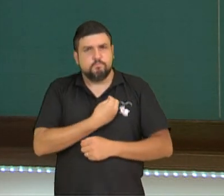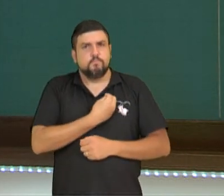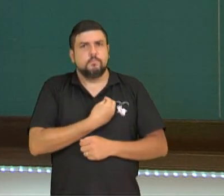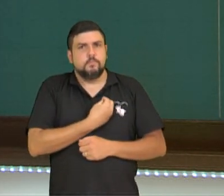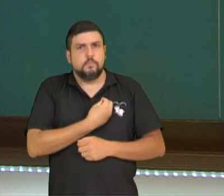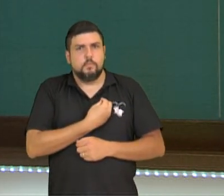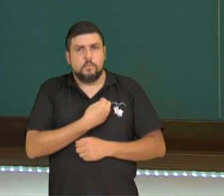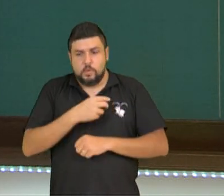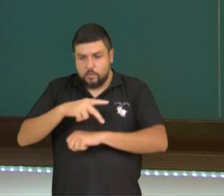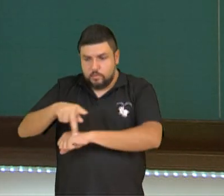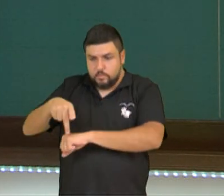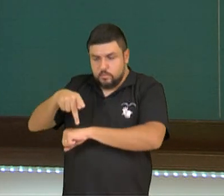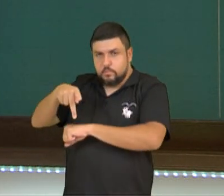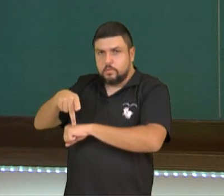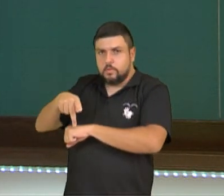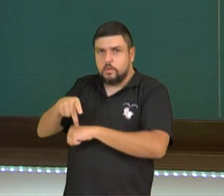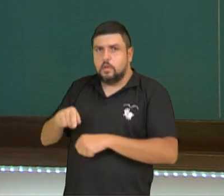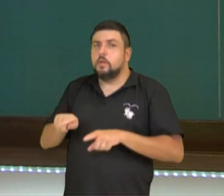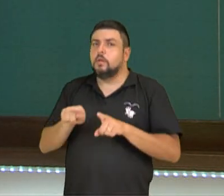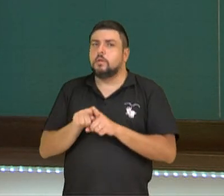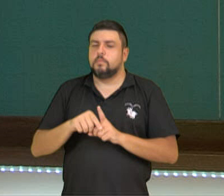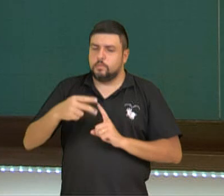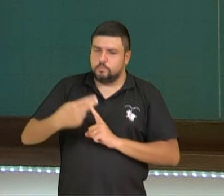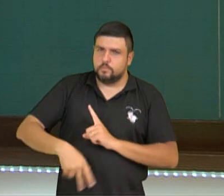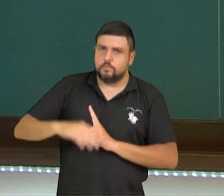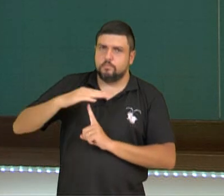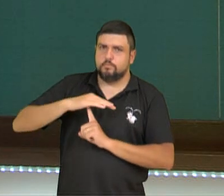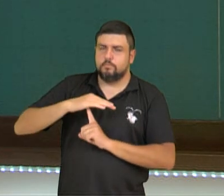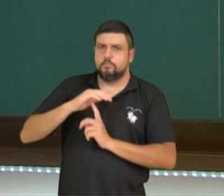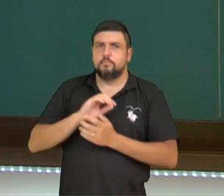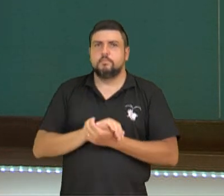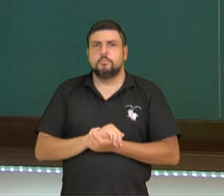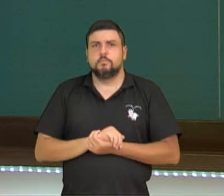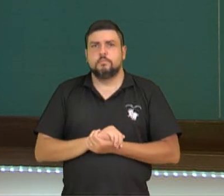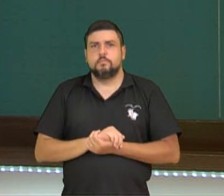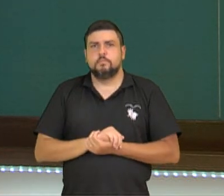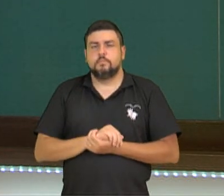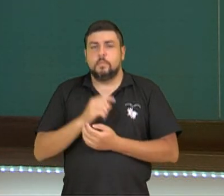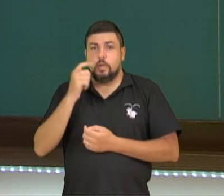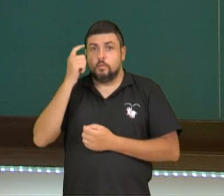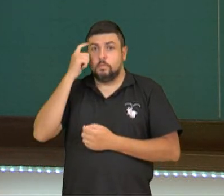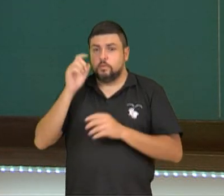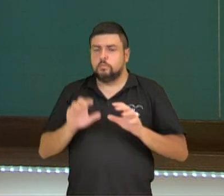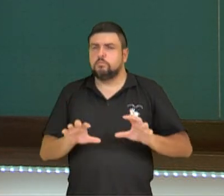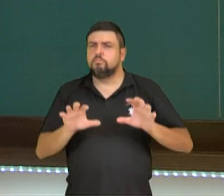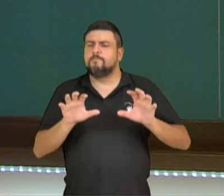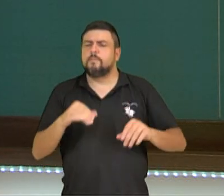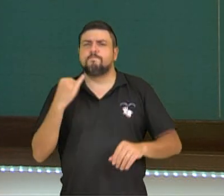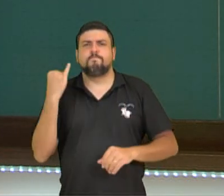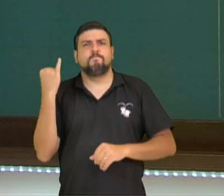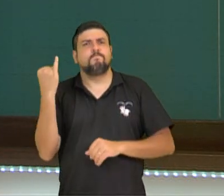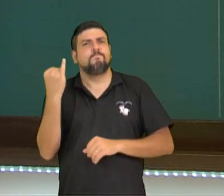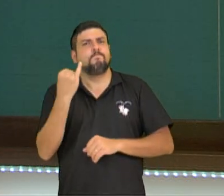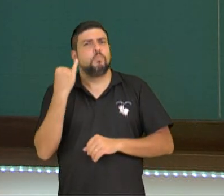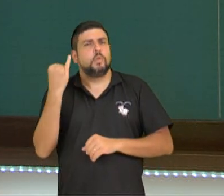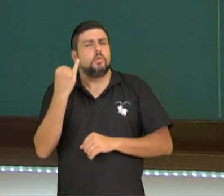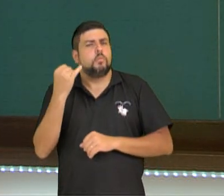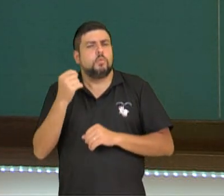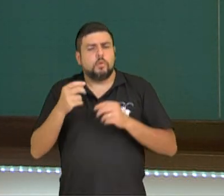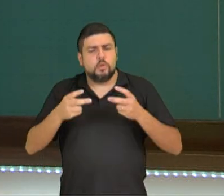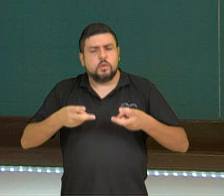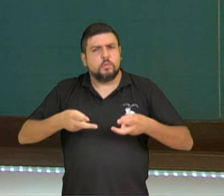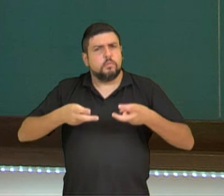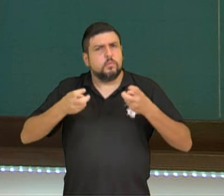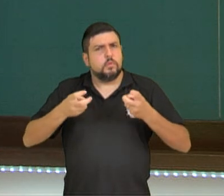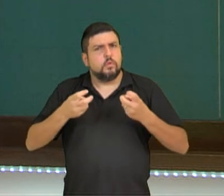nosso país e para o estado do Paraná. Pensando nisso, é importantíssimo identificar de onde